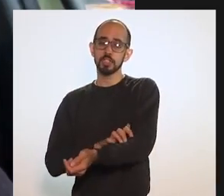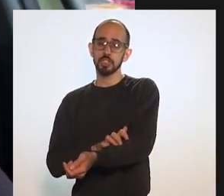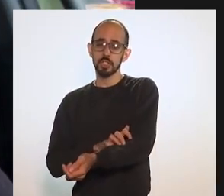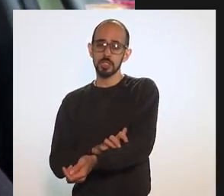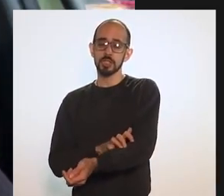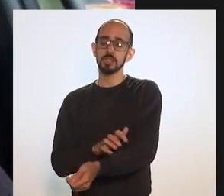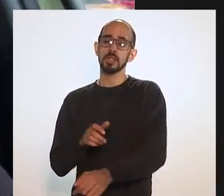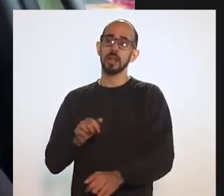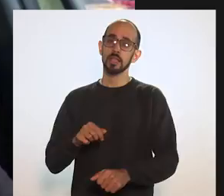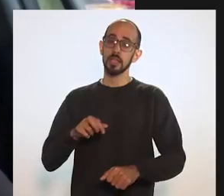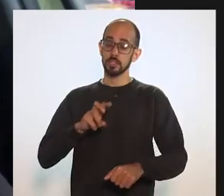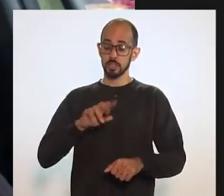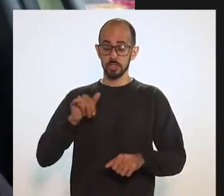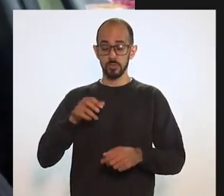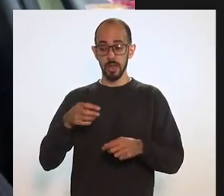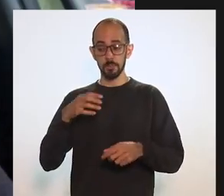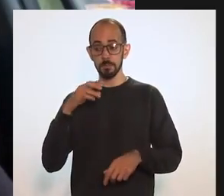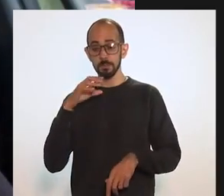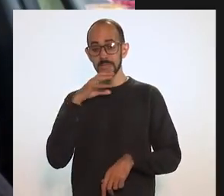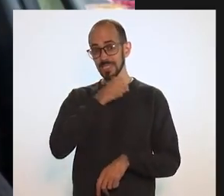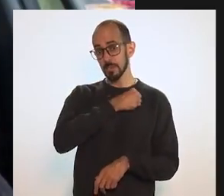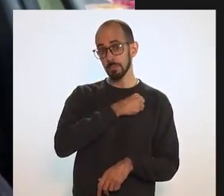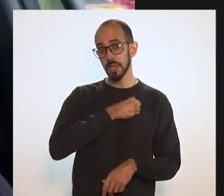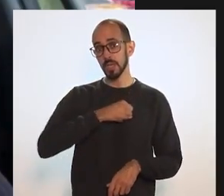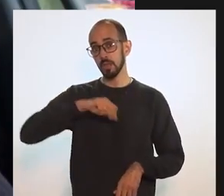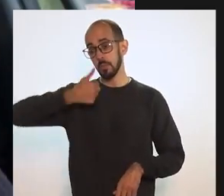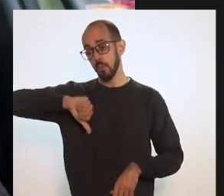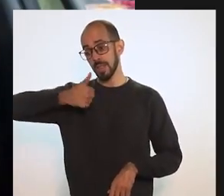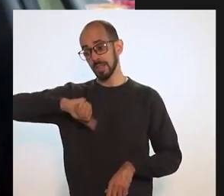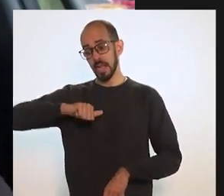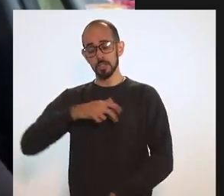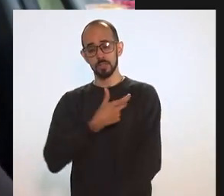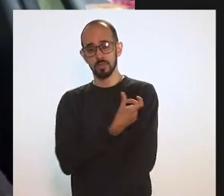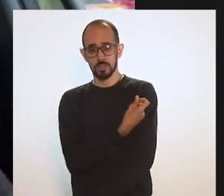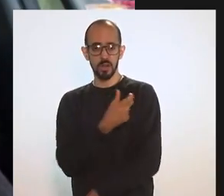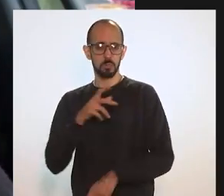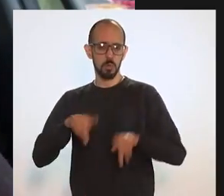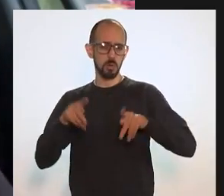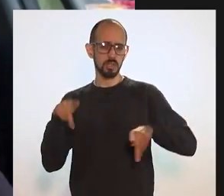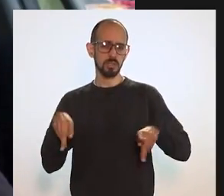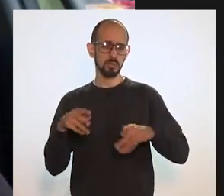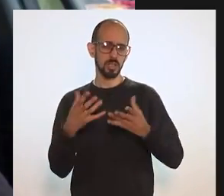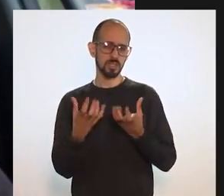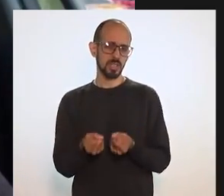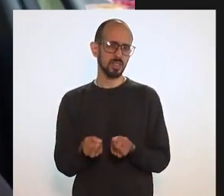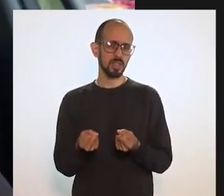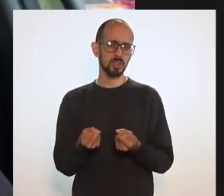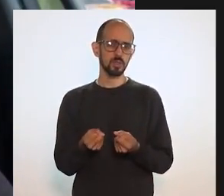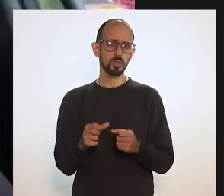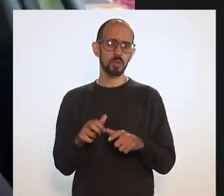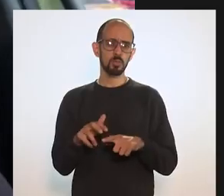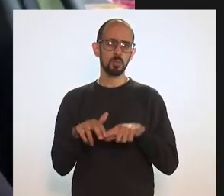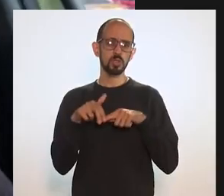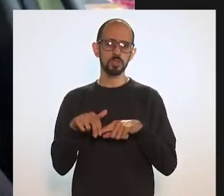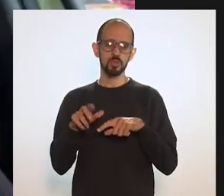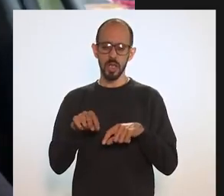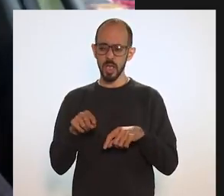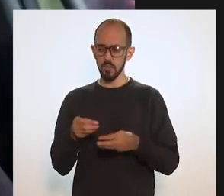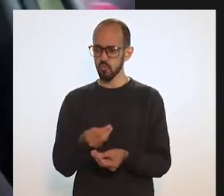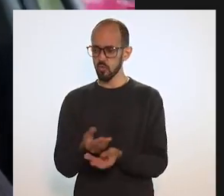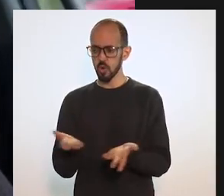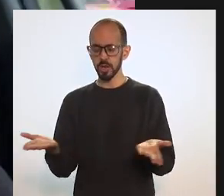fato vai endossando a qualidade da vacina, a população está aceitando, isso já é um fato. Então, agora é muito mais